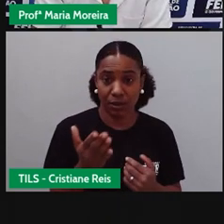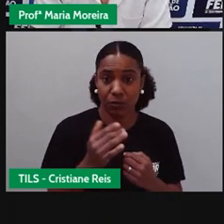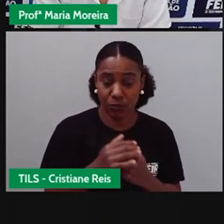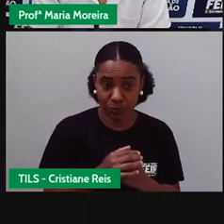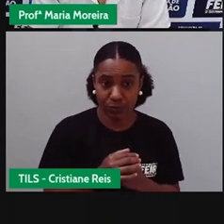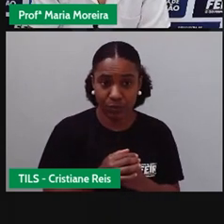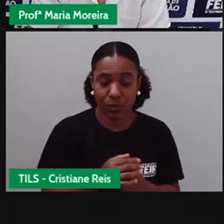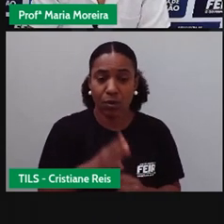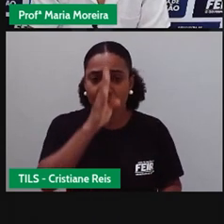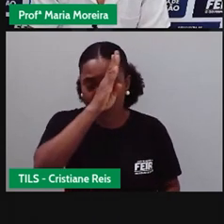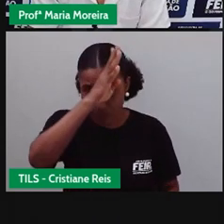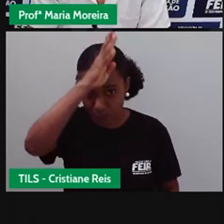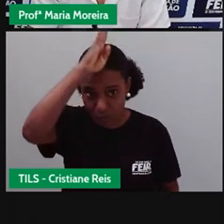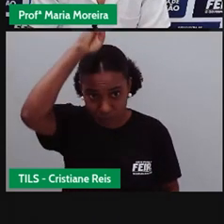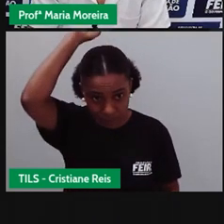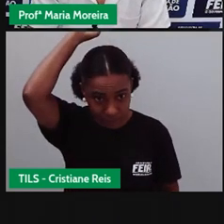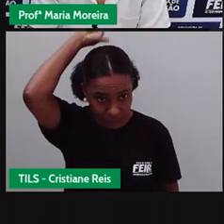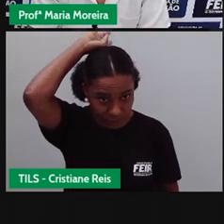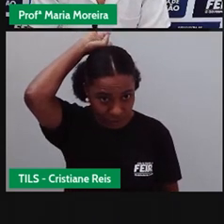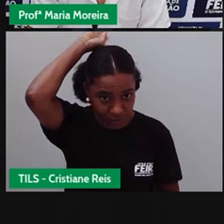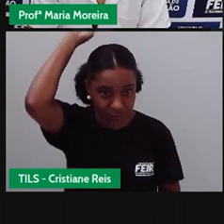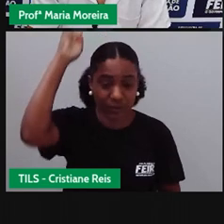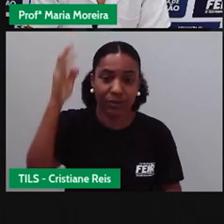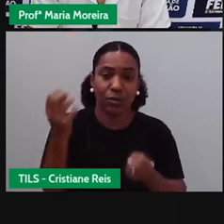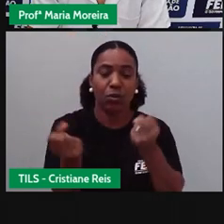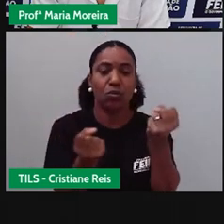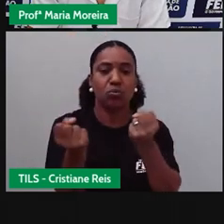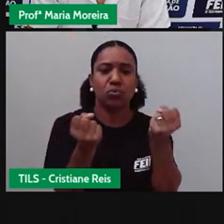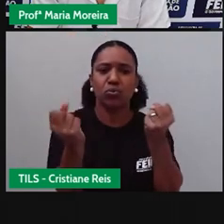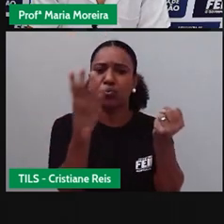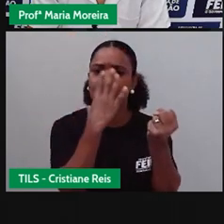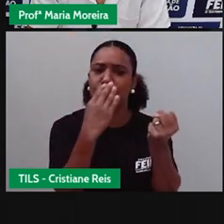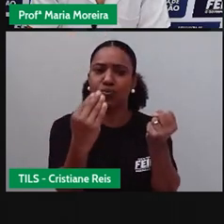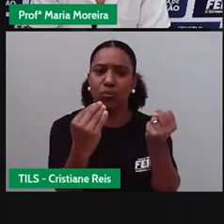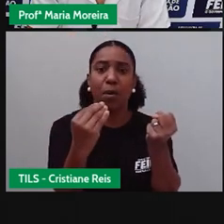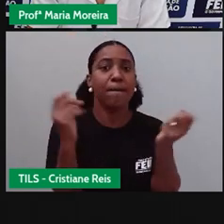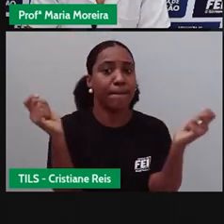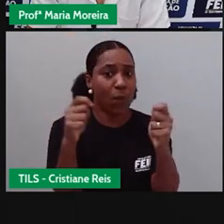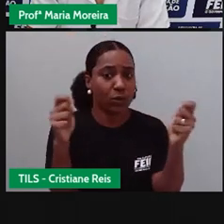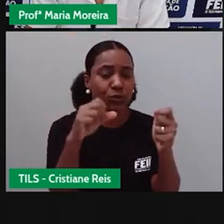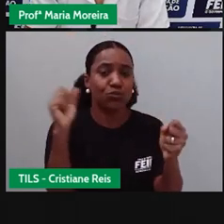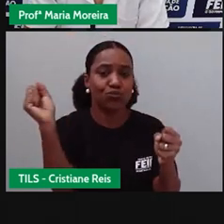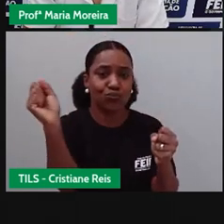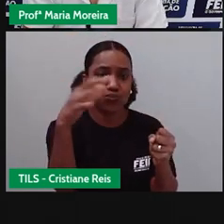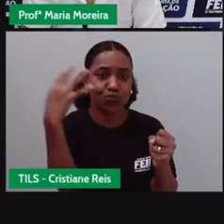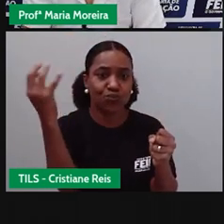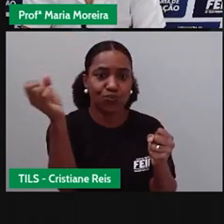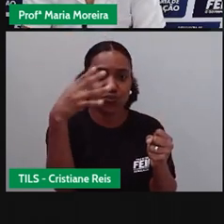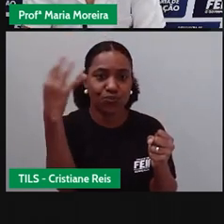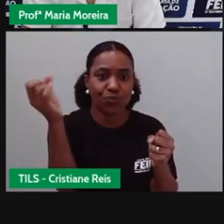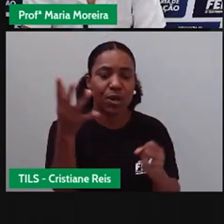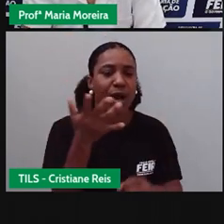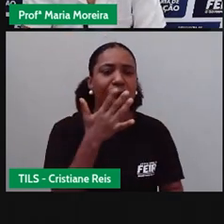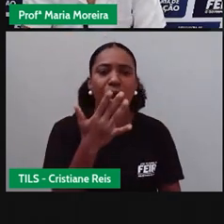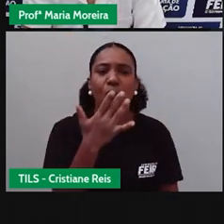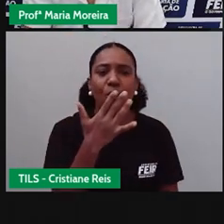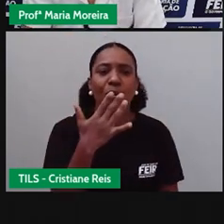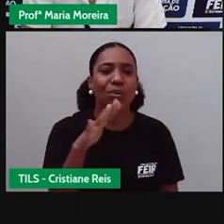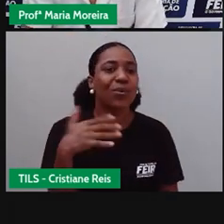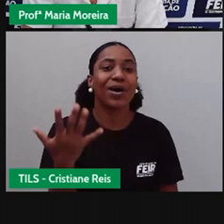do corpo de bombeiros, que pode prestar serviço de ambulância, ele é o quê? Da cor vermelha.